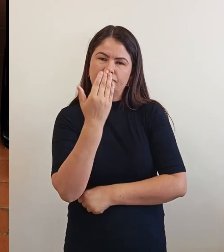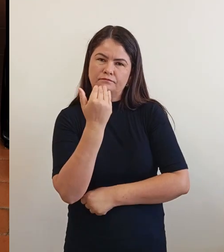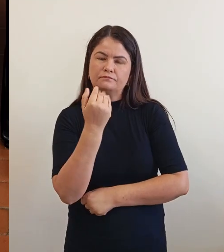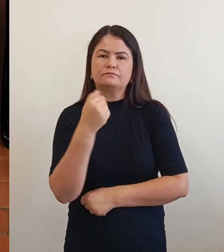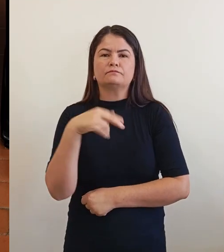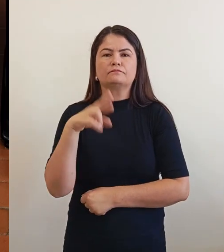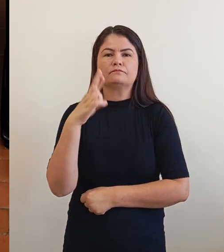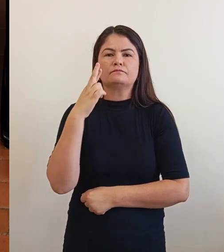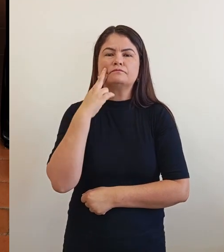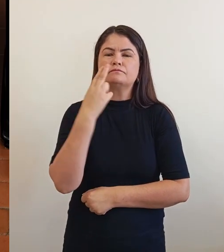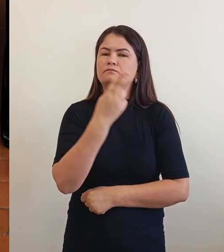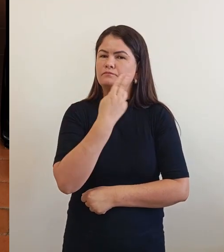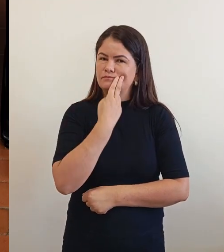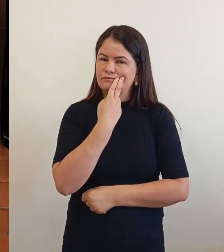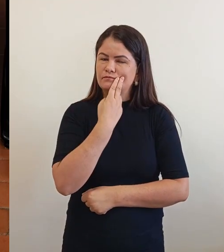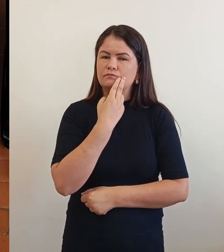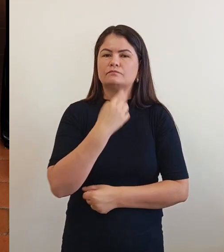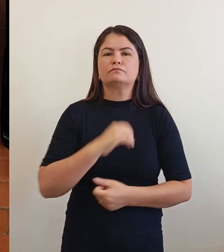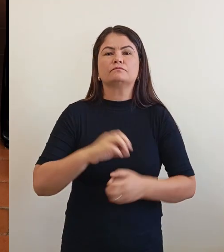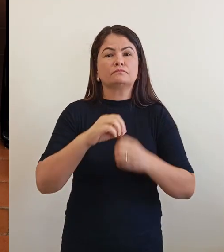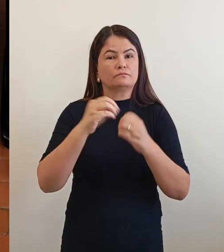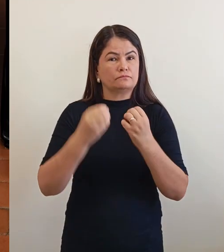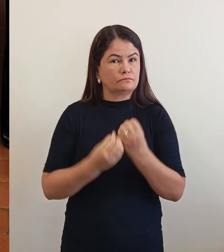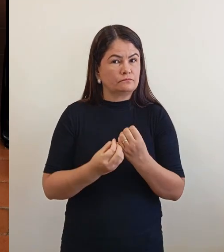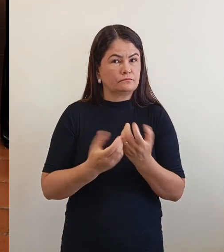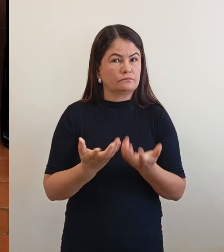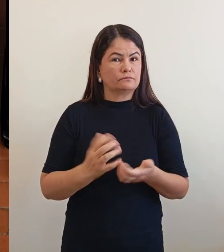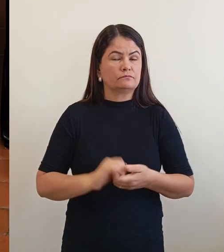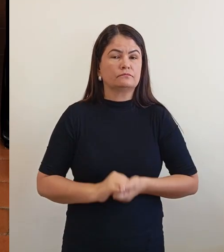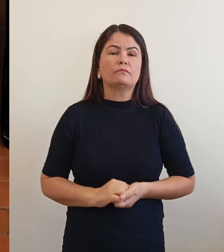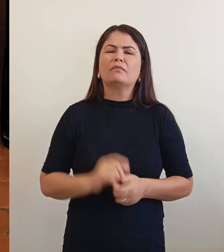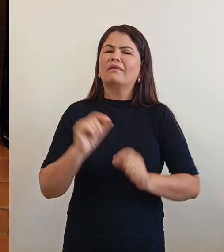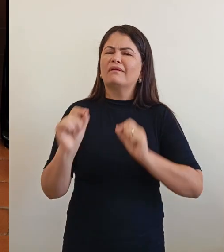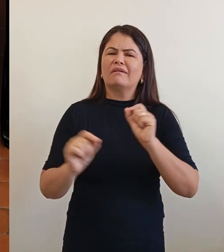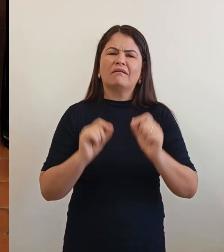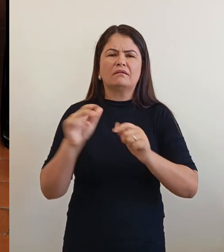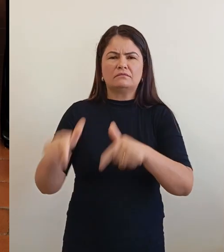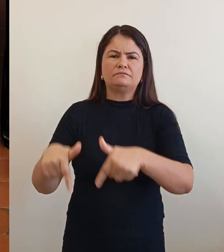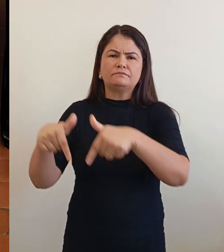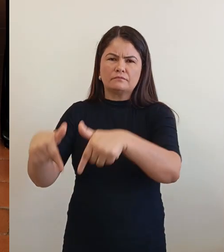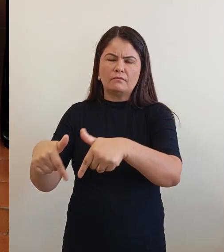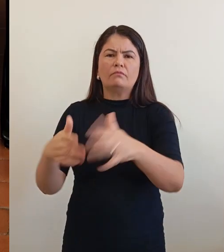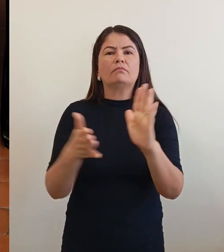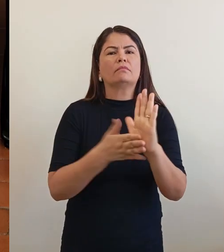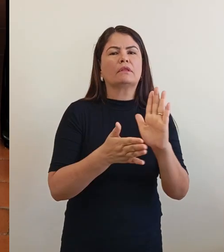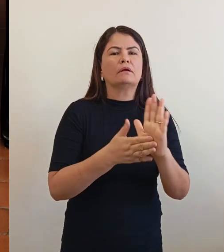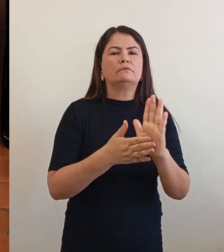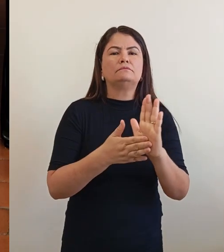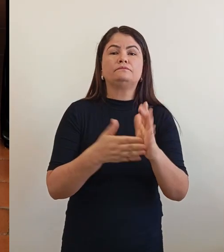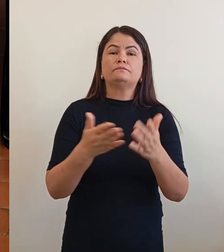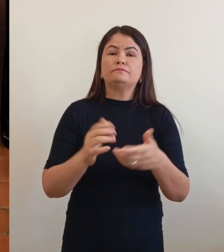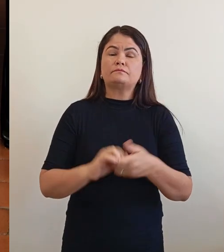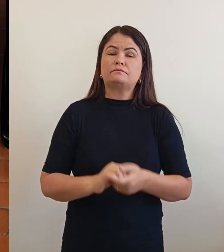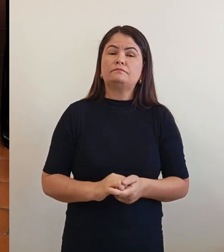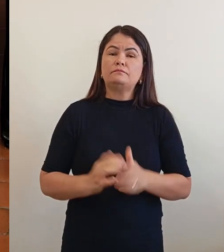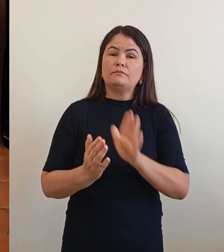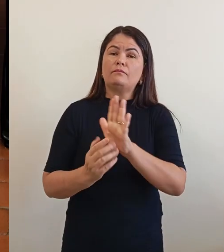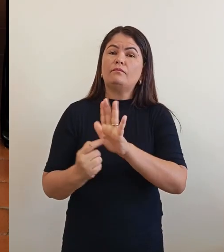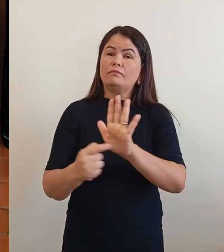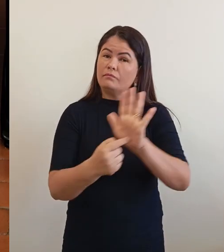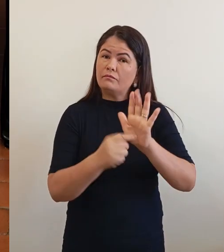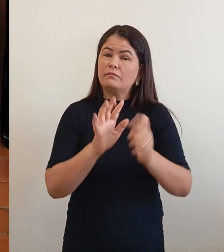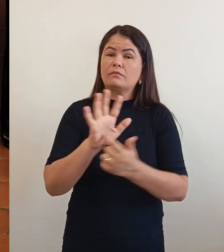refeições no restaurante universitário da UFG. Que iniciativas ou propostas o senhor apresenta para esses